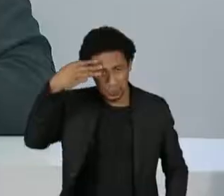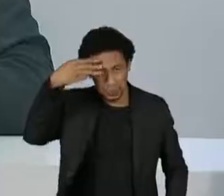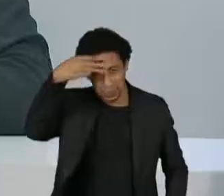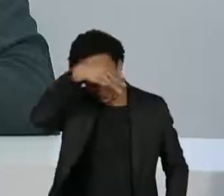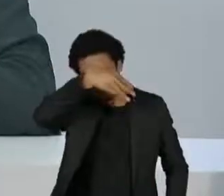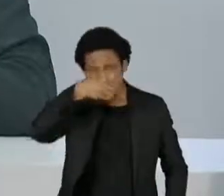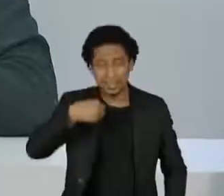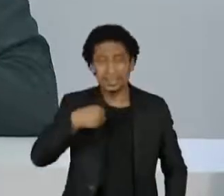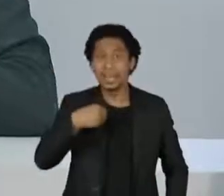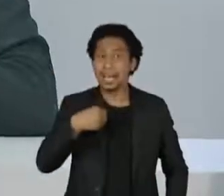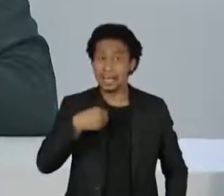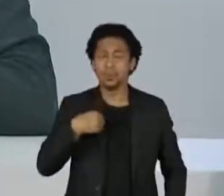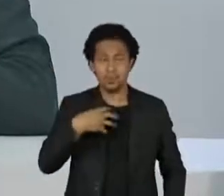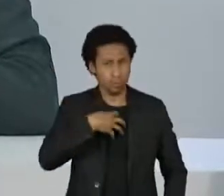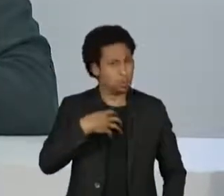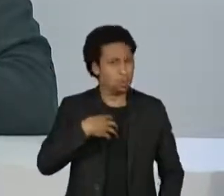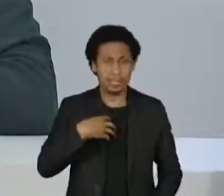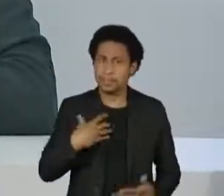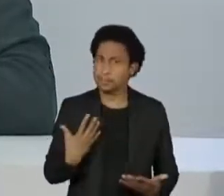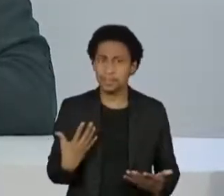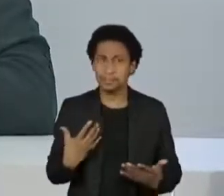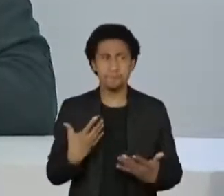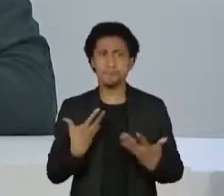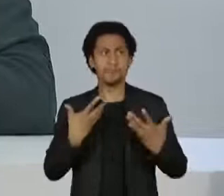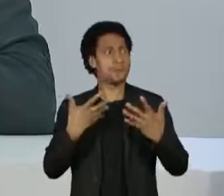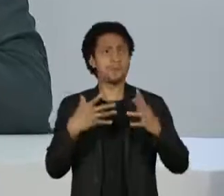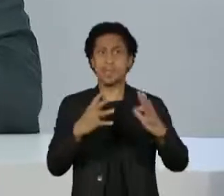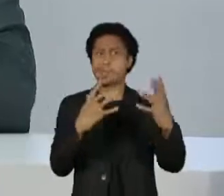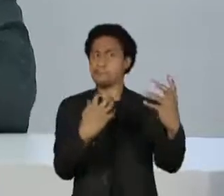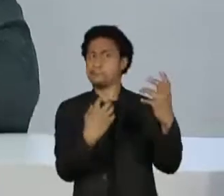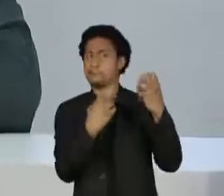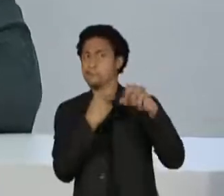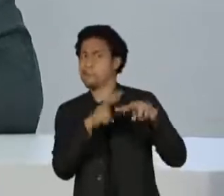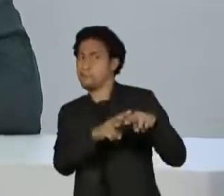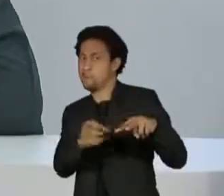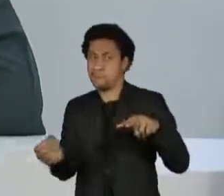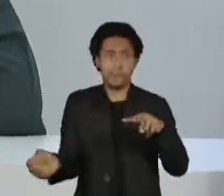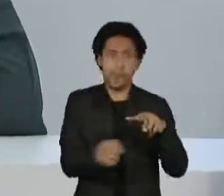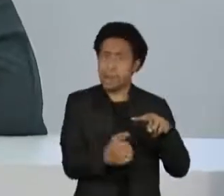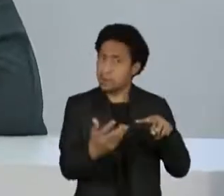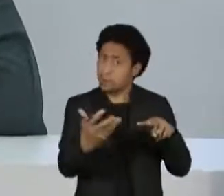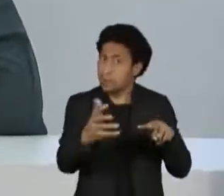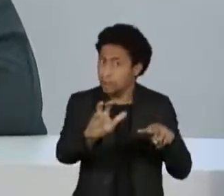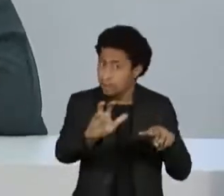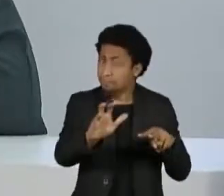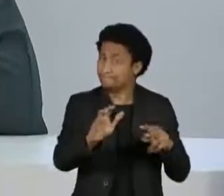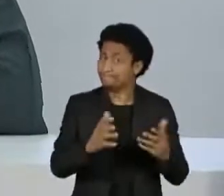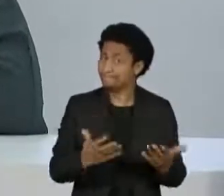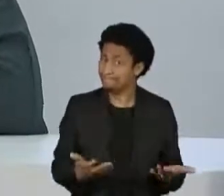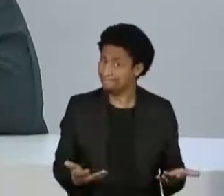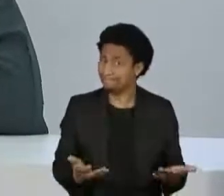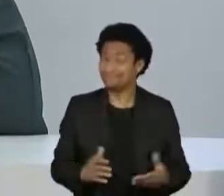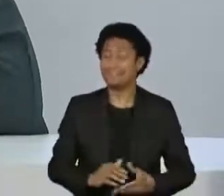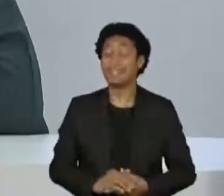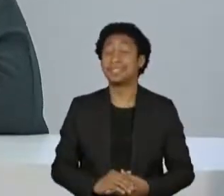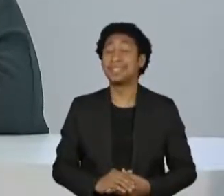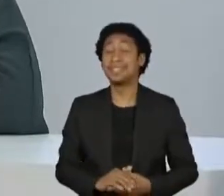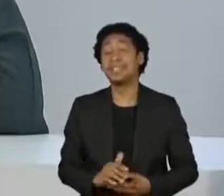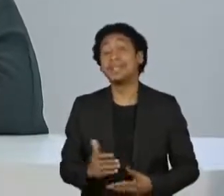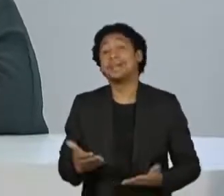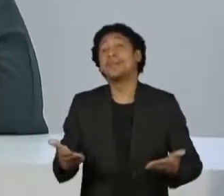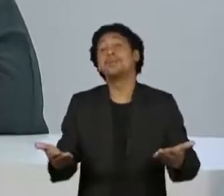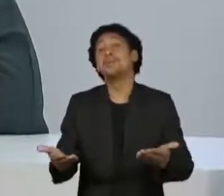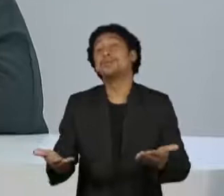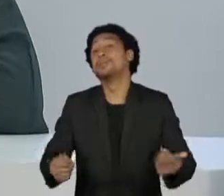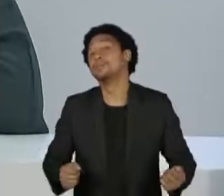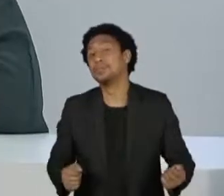forma grotesca à prisão. E eu queria entender uma coisa, o senhor acha que terá, e hoje, né, do